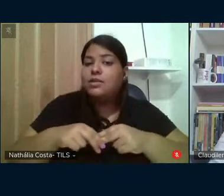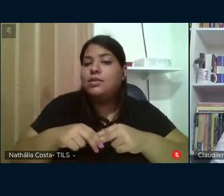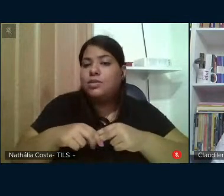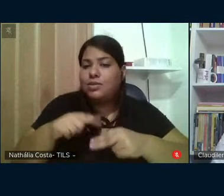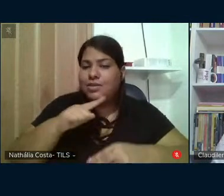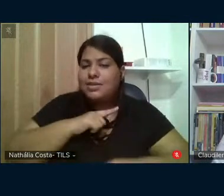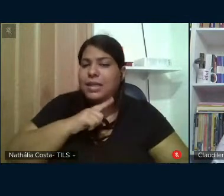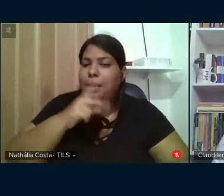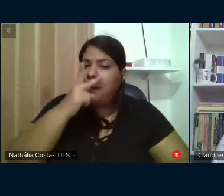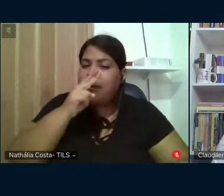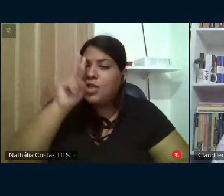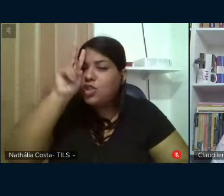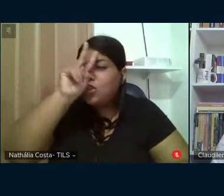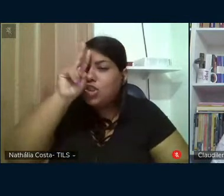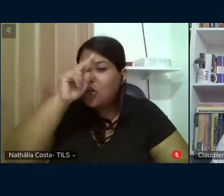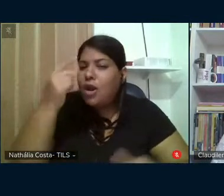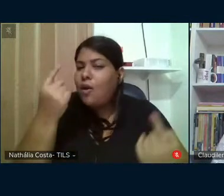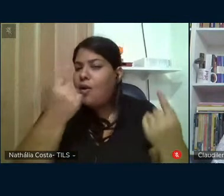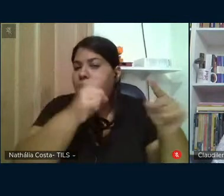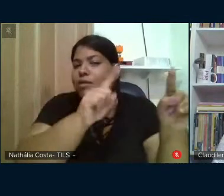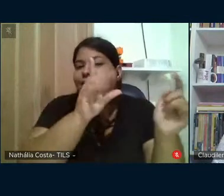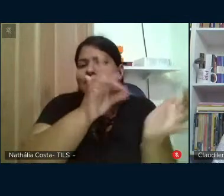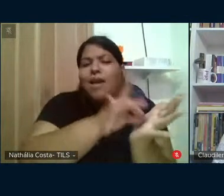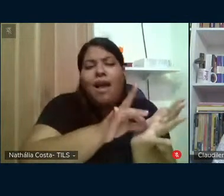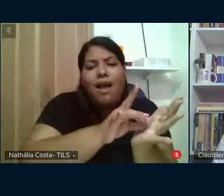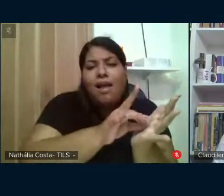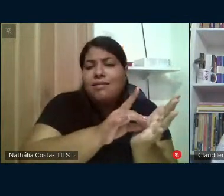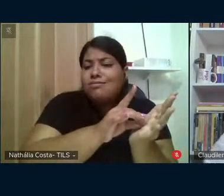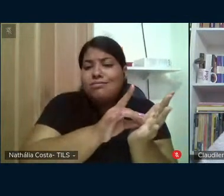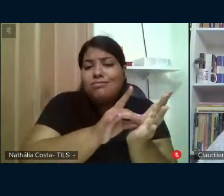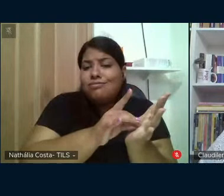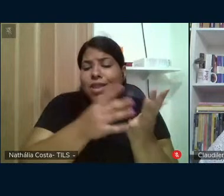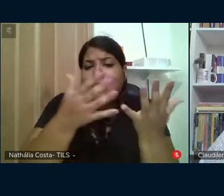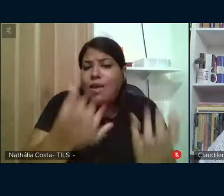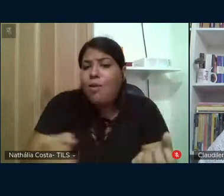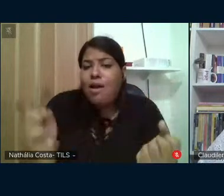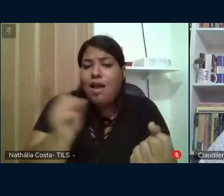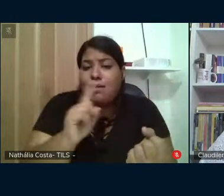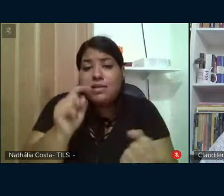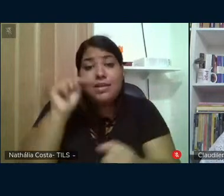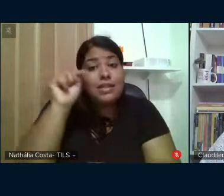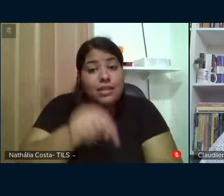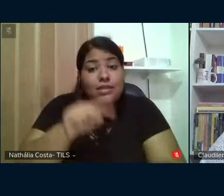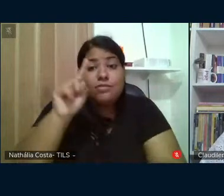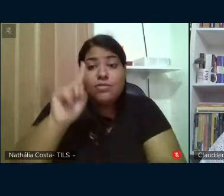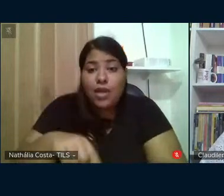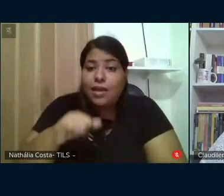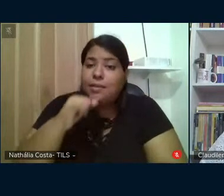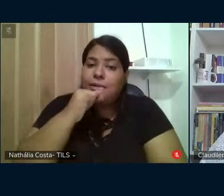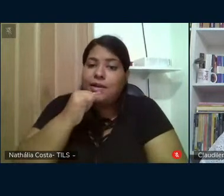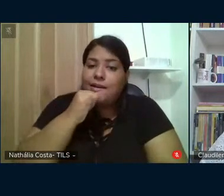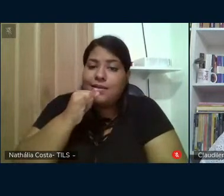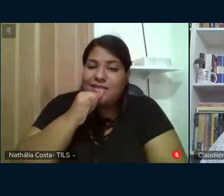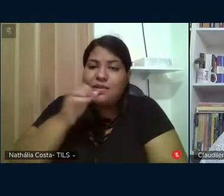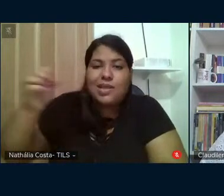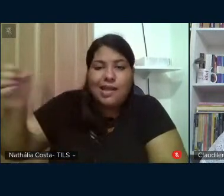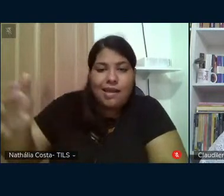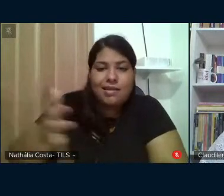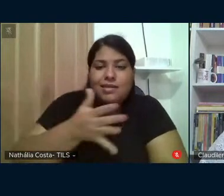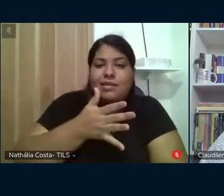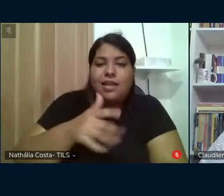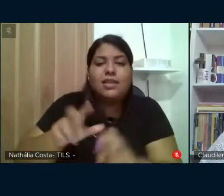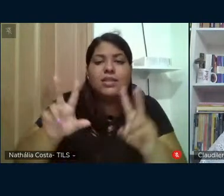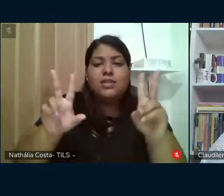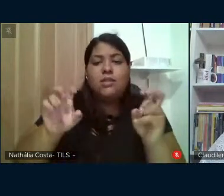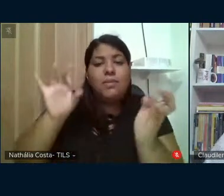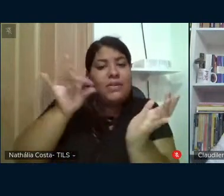espécie de história contra a fábrica, o que é inadmissível. Esse tem sido o caso das abordagens recentes sobre